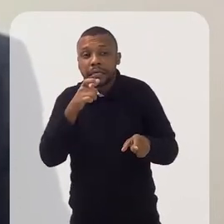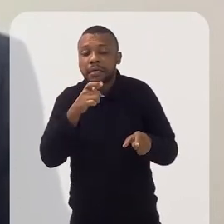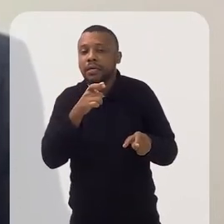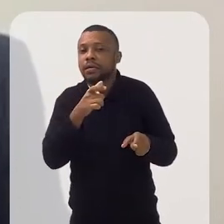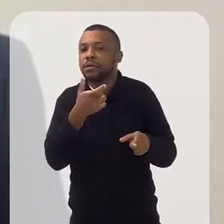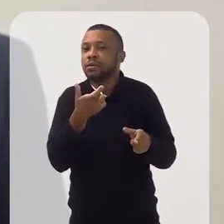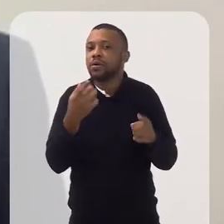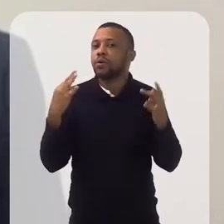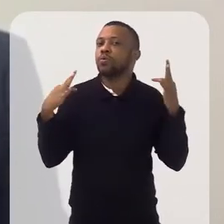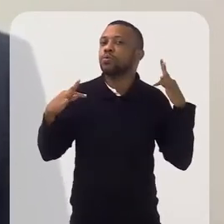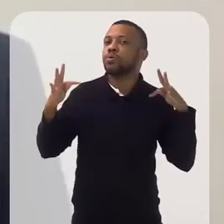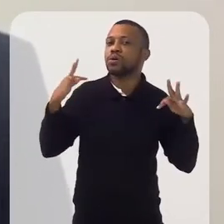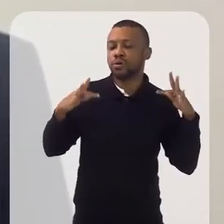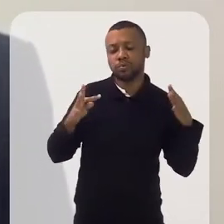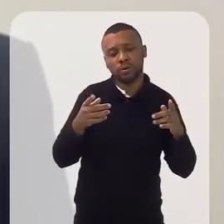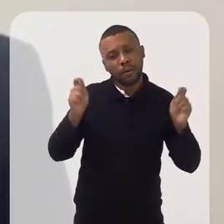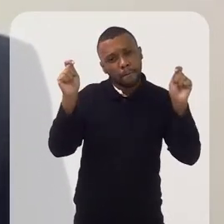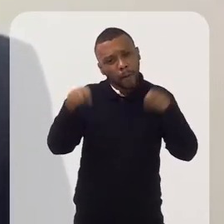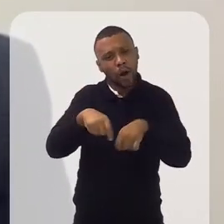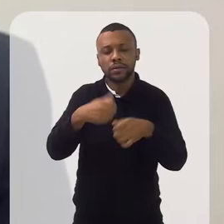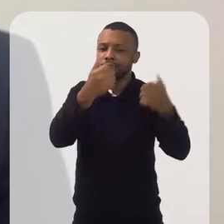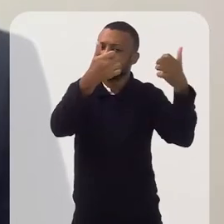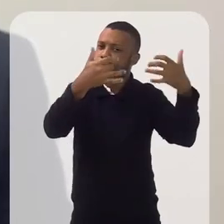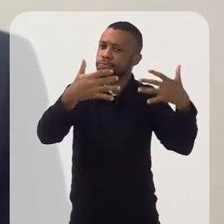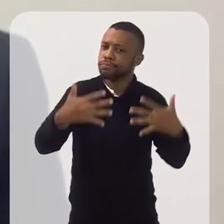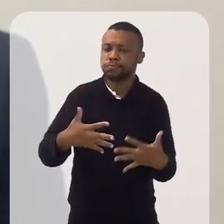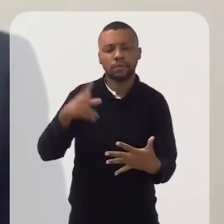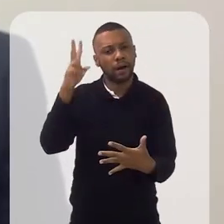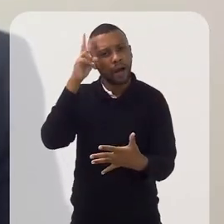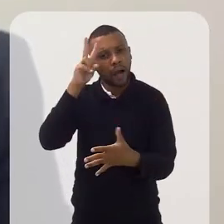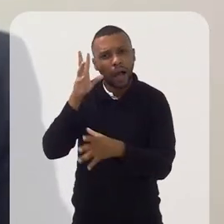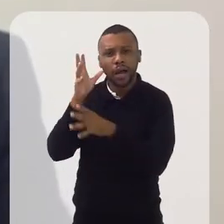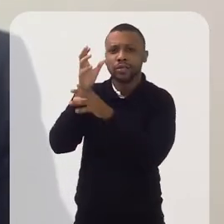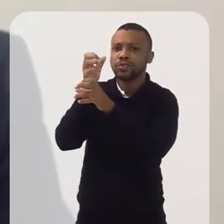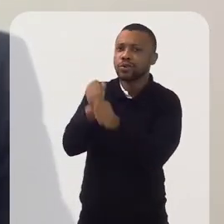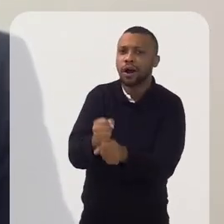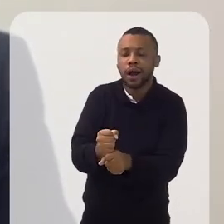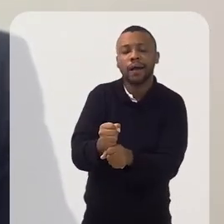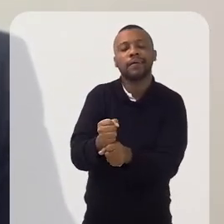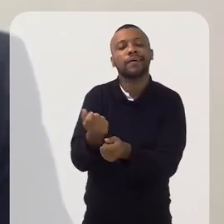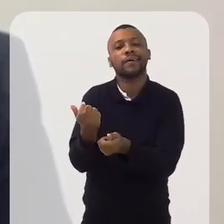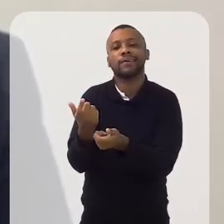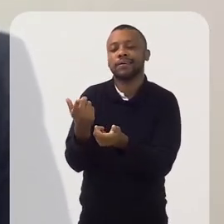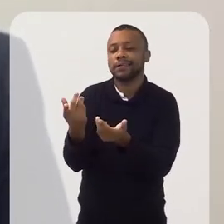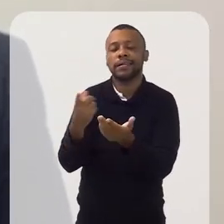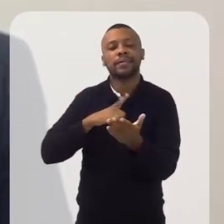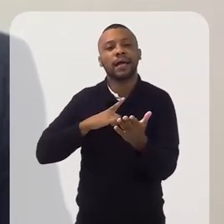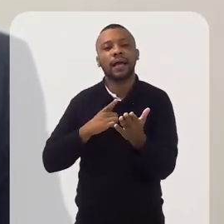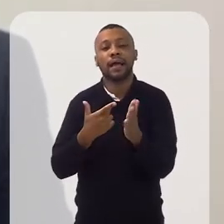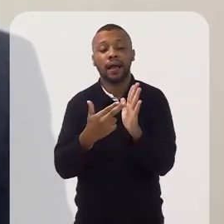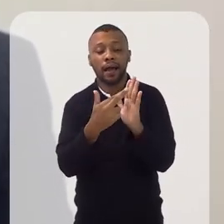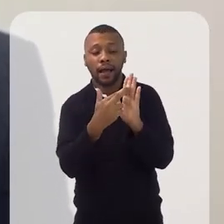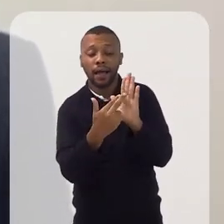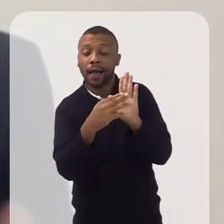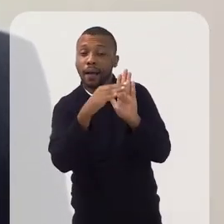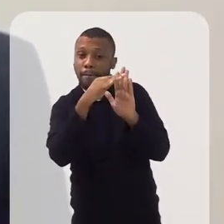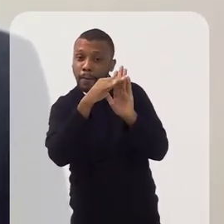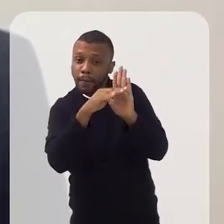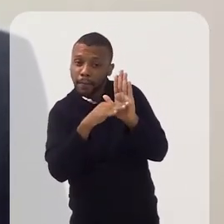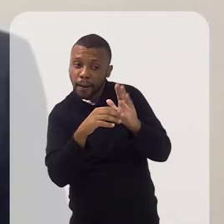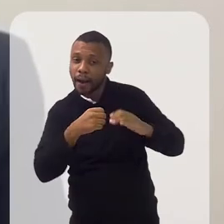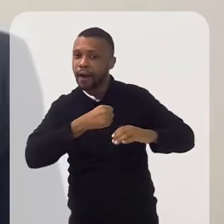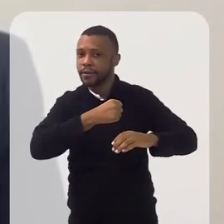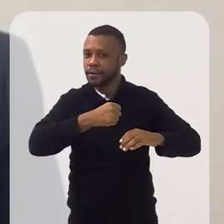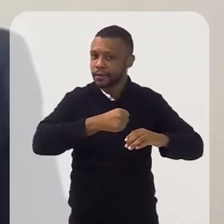interesse turístico, de você poder contar essas histórias. Também nesse processo de resgate das receitas, das